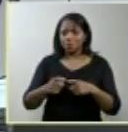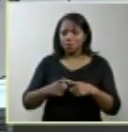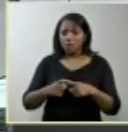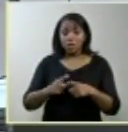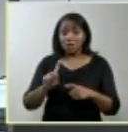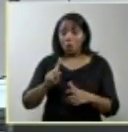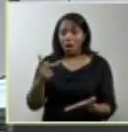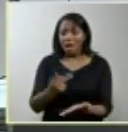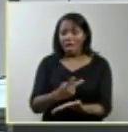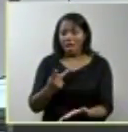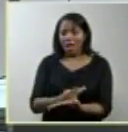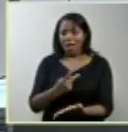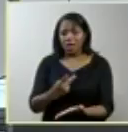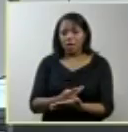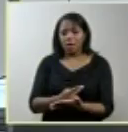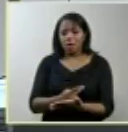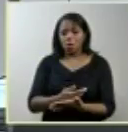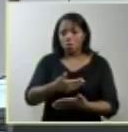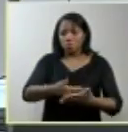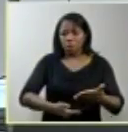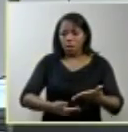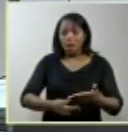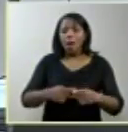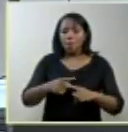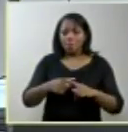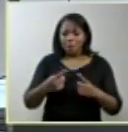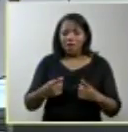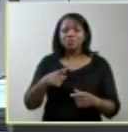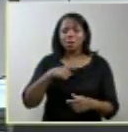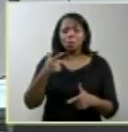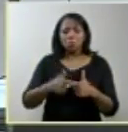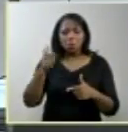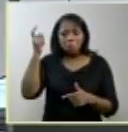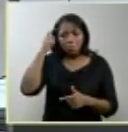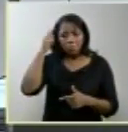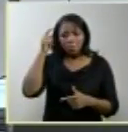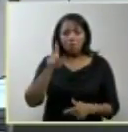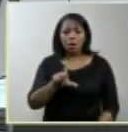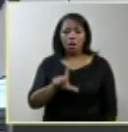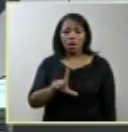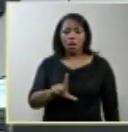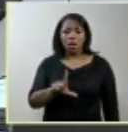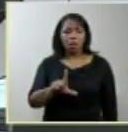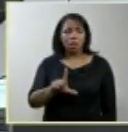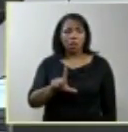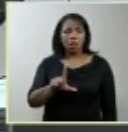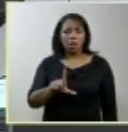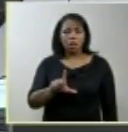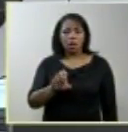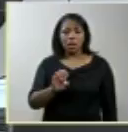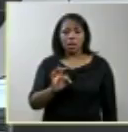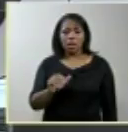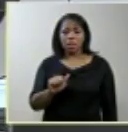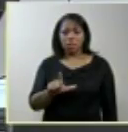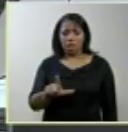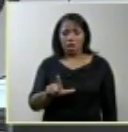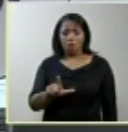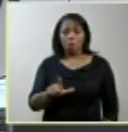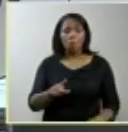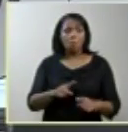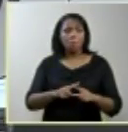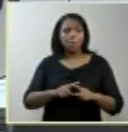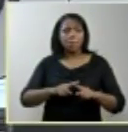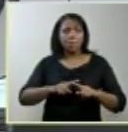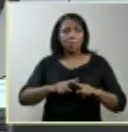prognóstico a anencefalia letal em todos os casos o caso de Marcela de Jesus não era de anencefalia